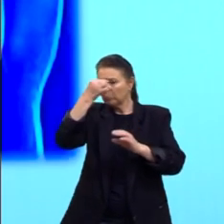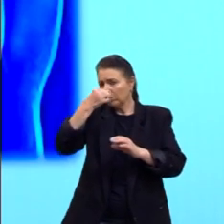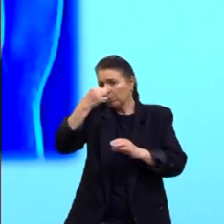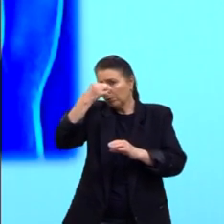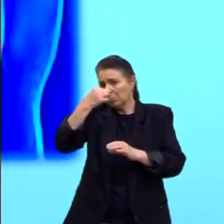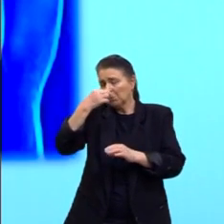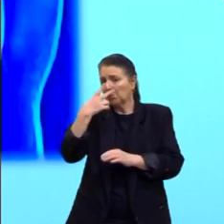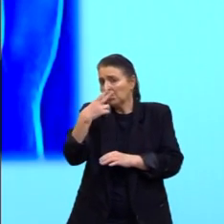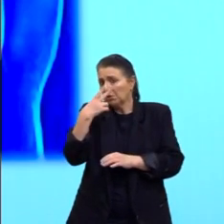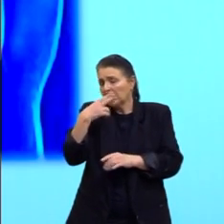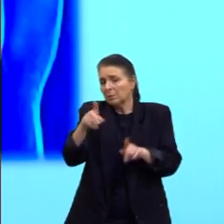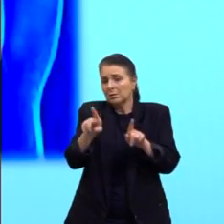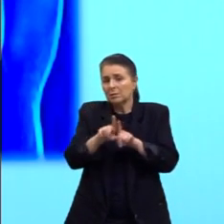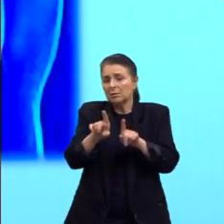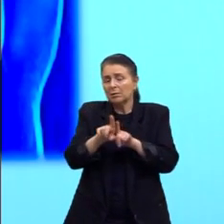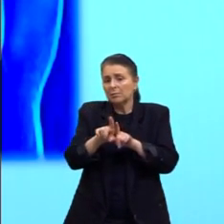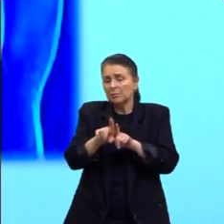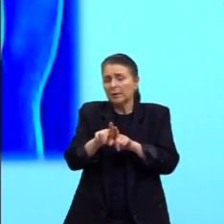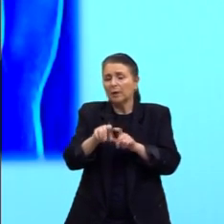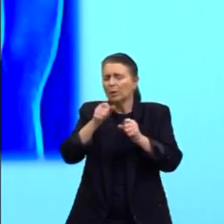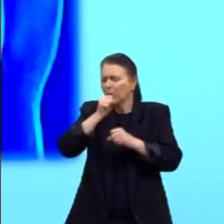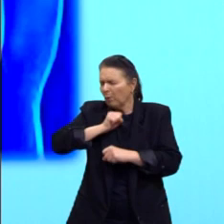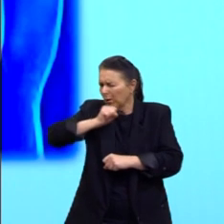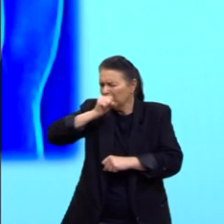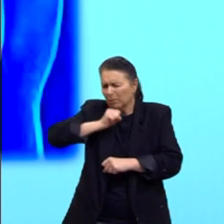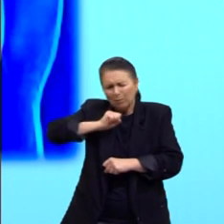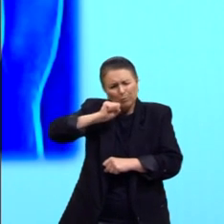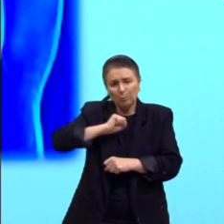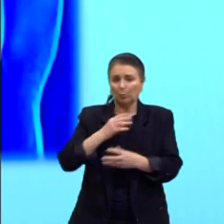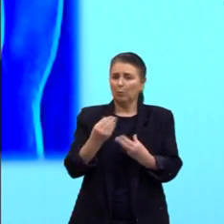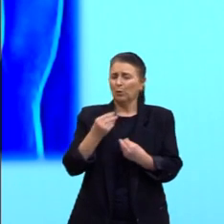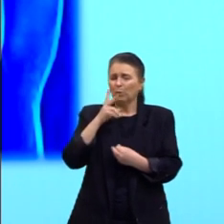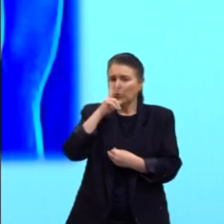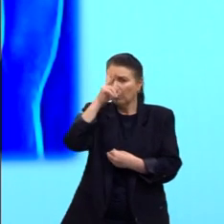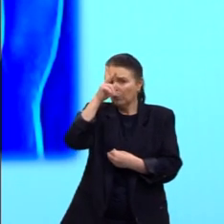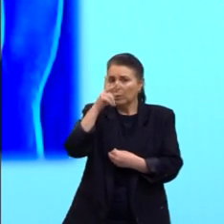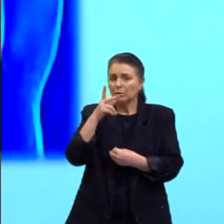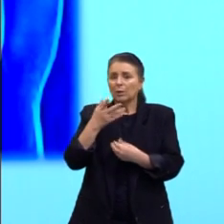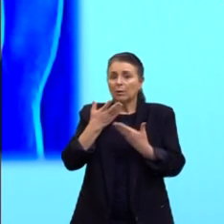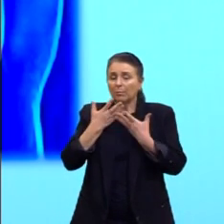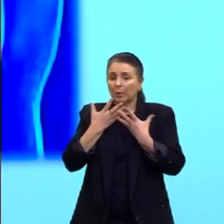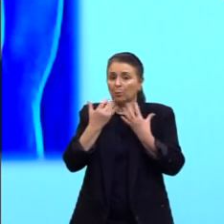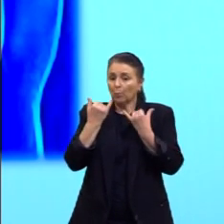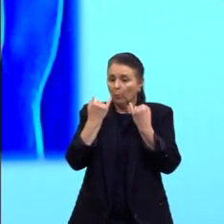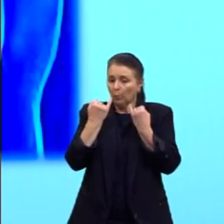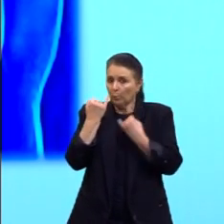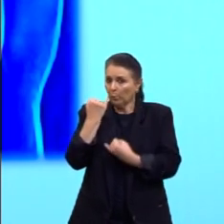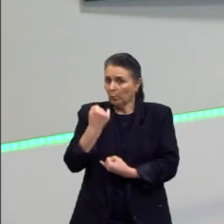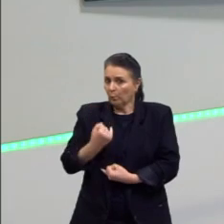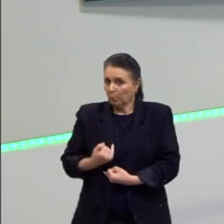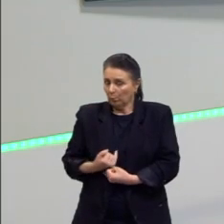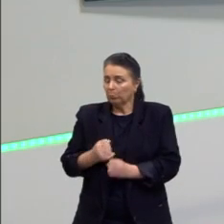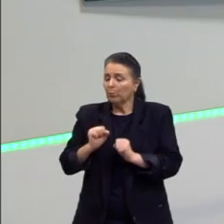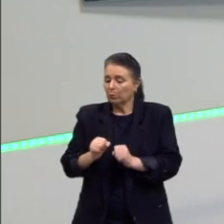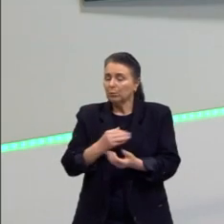dando ênfase, então, para tosse, né? E para perda de peso também, certo?